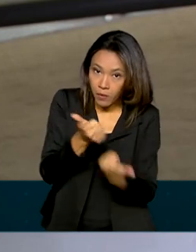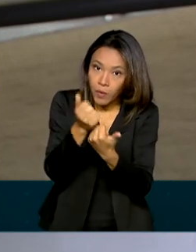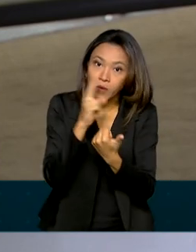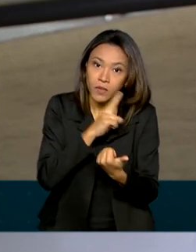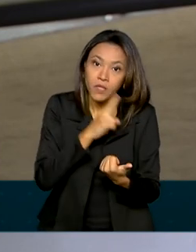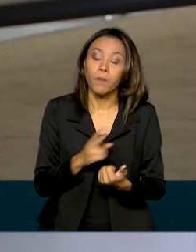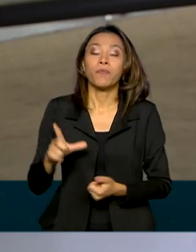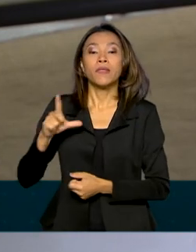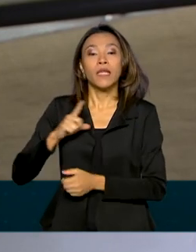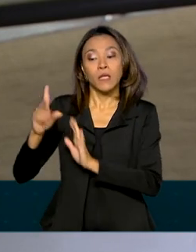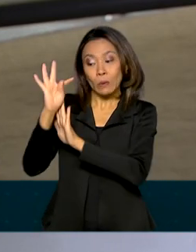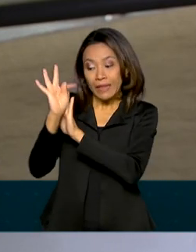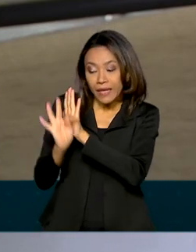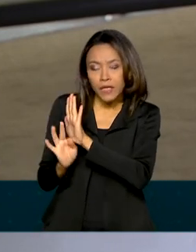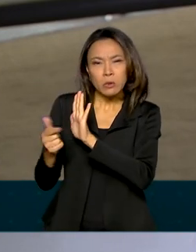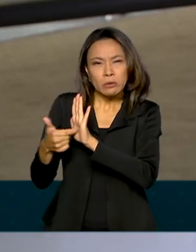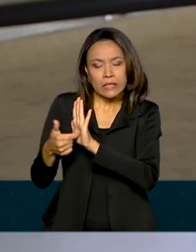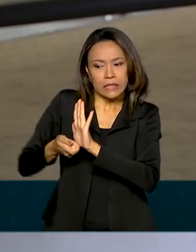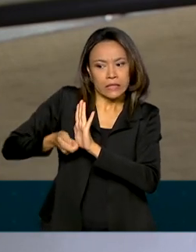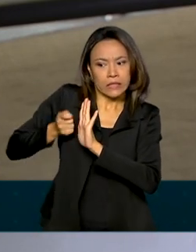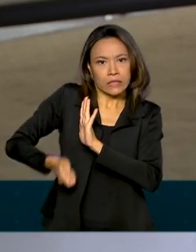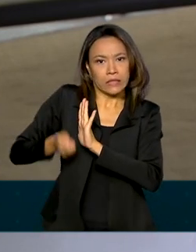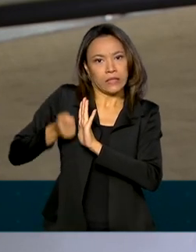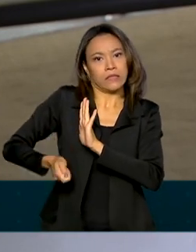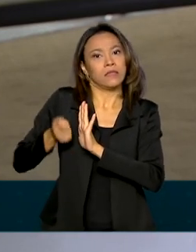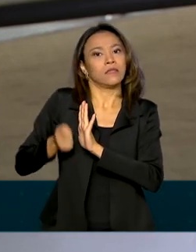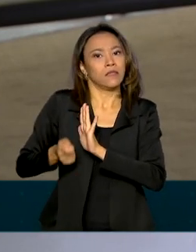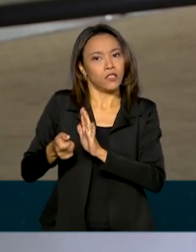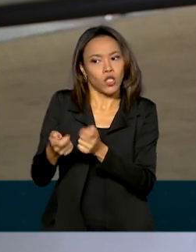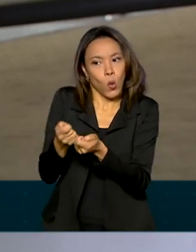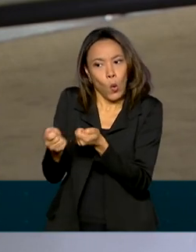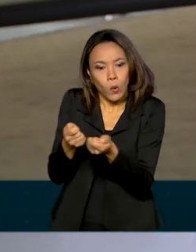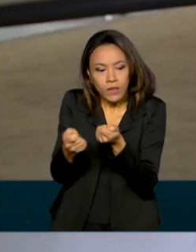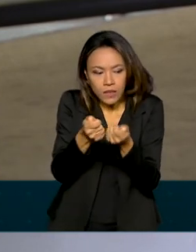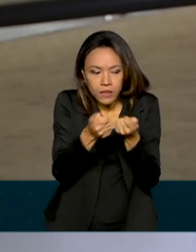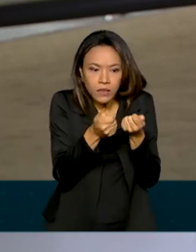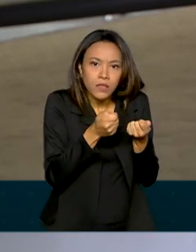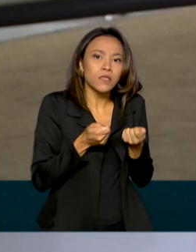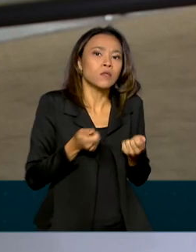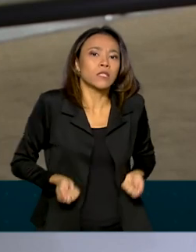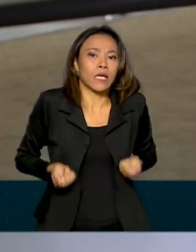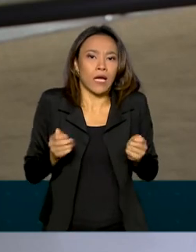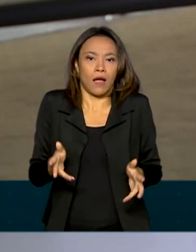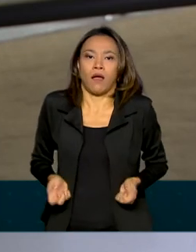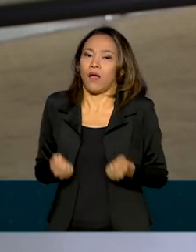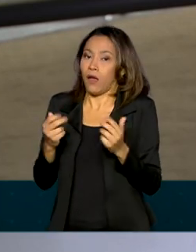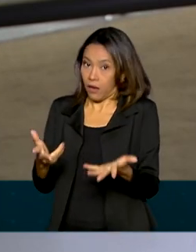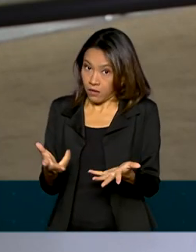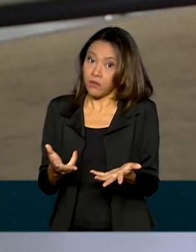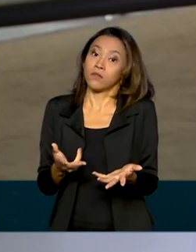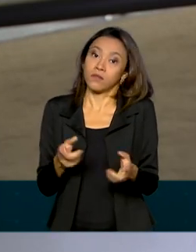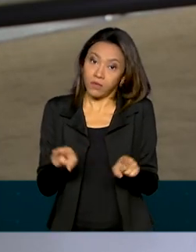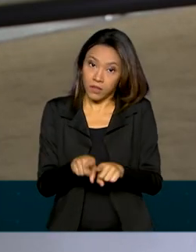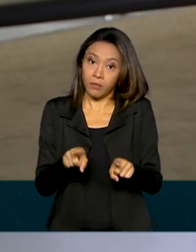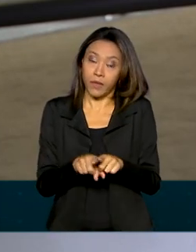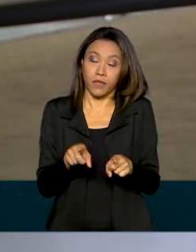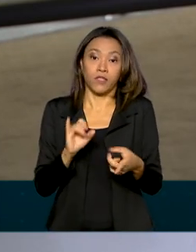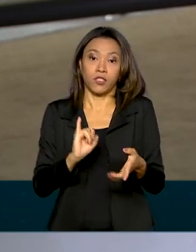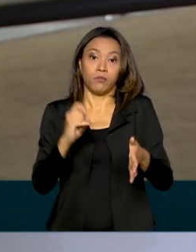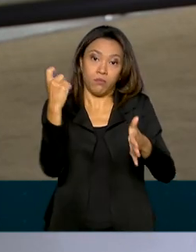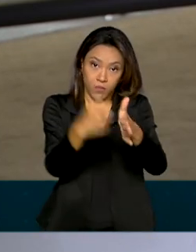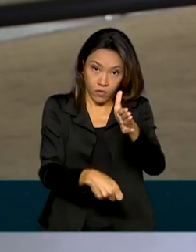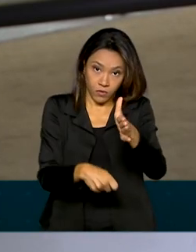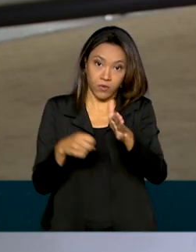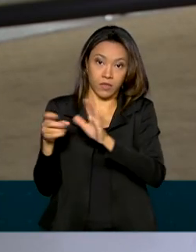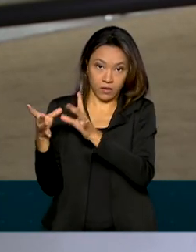texto impõe mais rigidez na aplicação de medidas de contenção fiscal, de despesas com pessoal e também de isenção tributária. Quanto